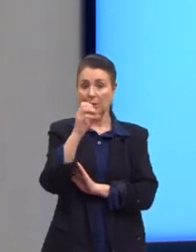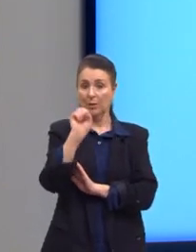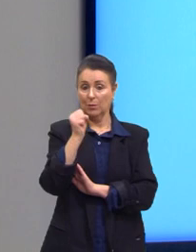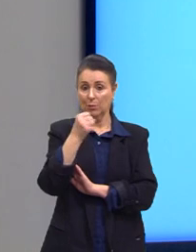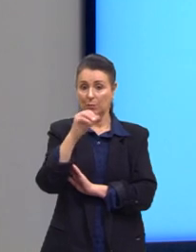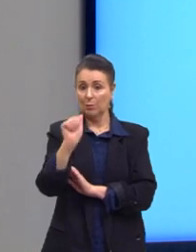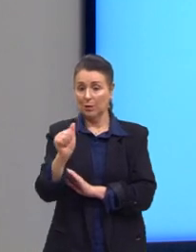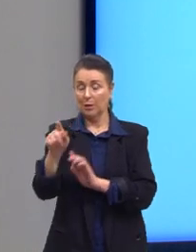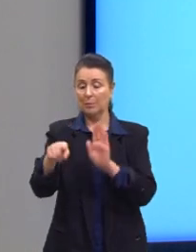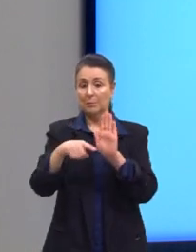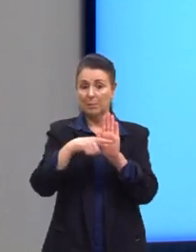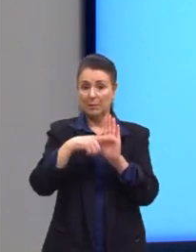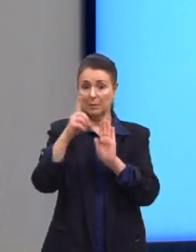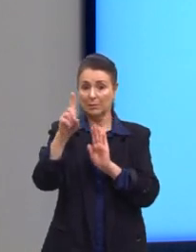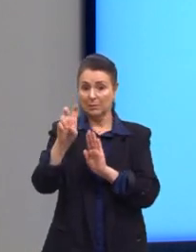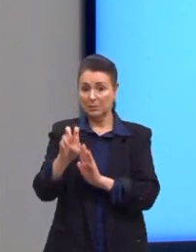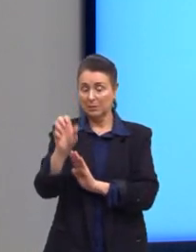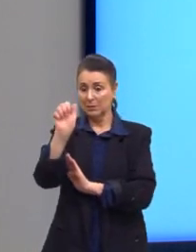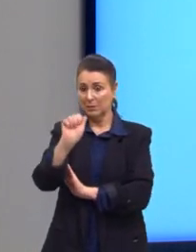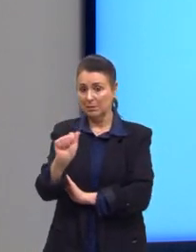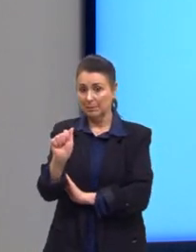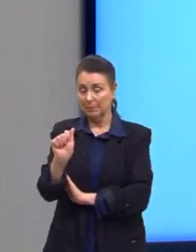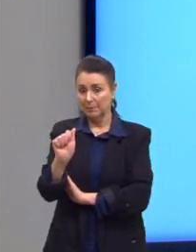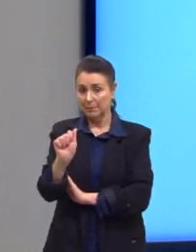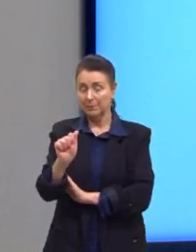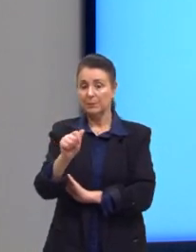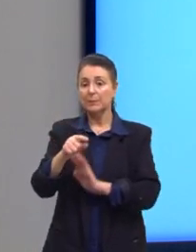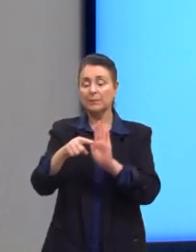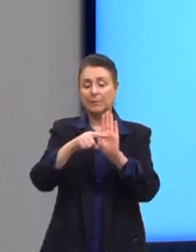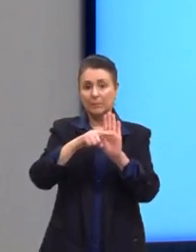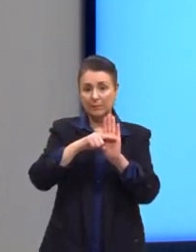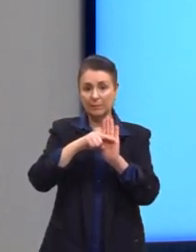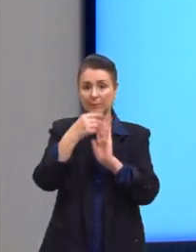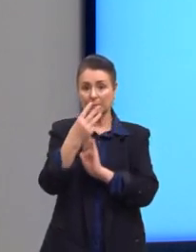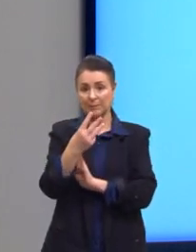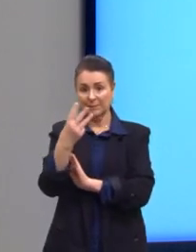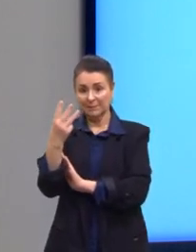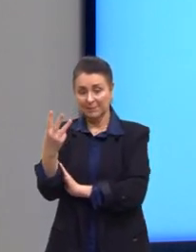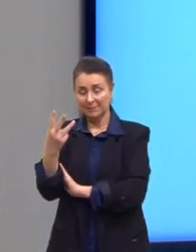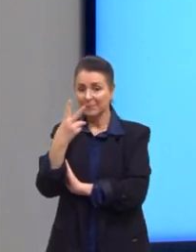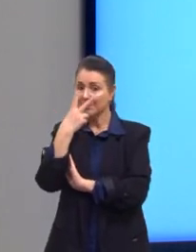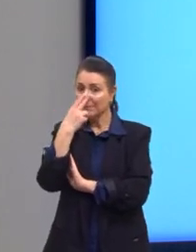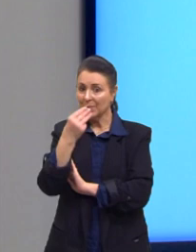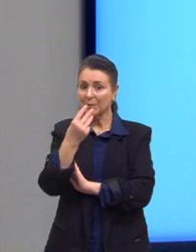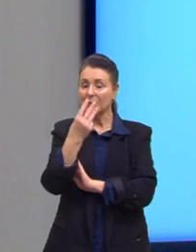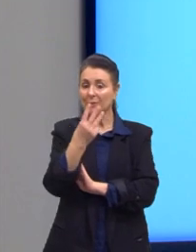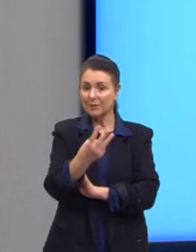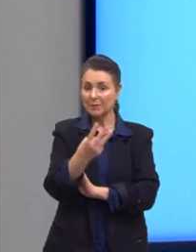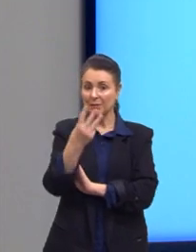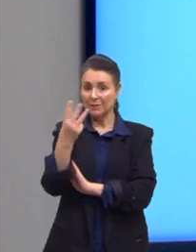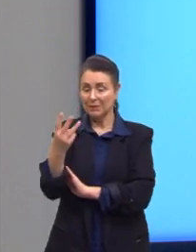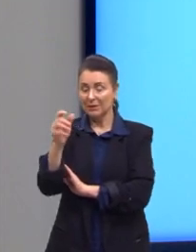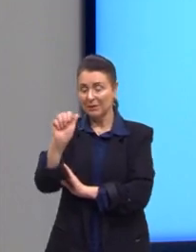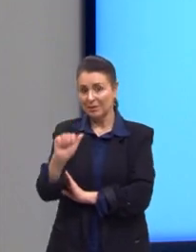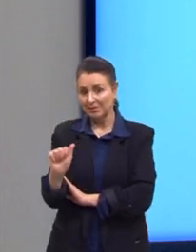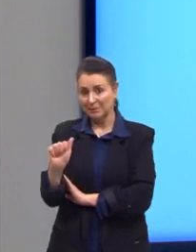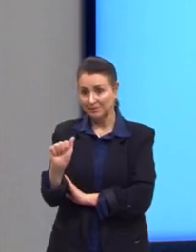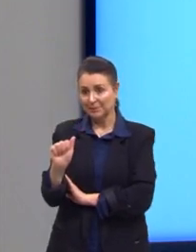menos 15a. Ou, então, menos 33 é igual a 33a.